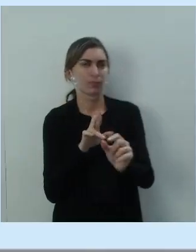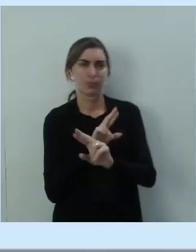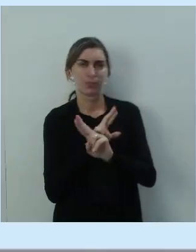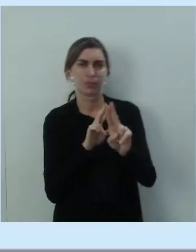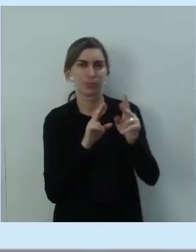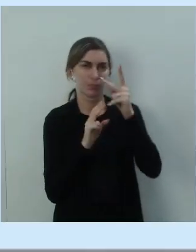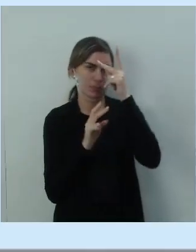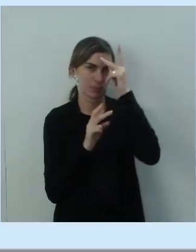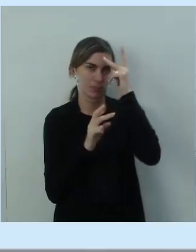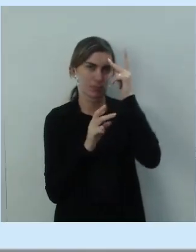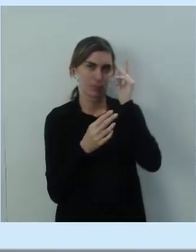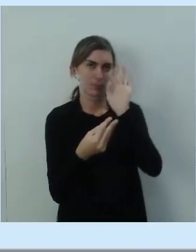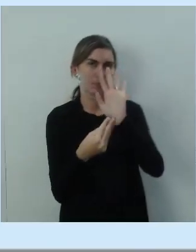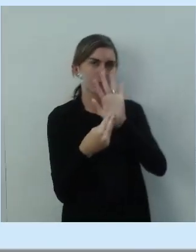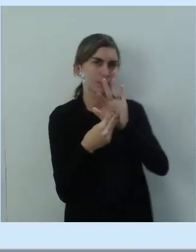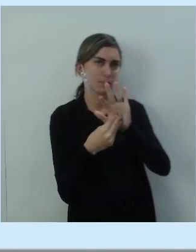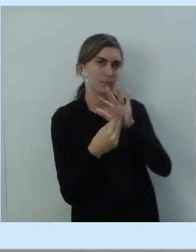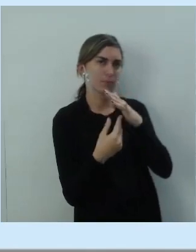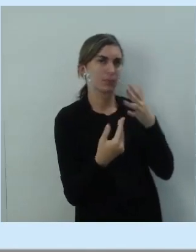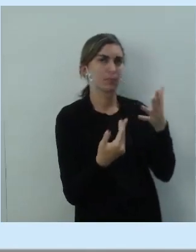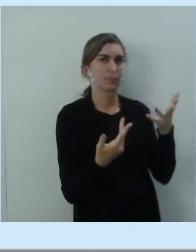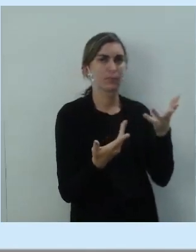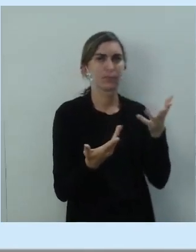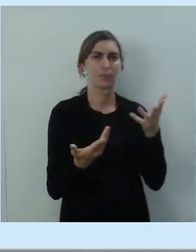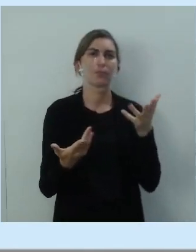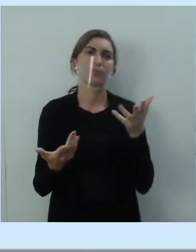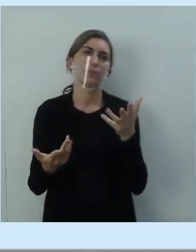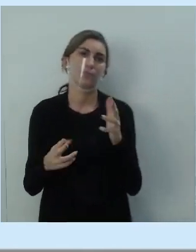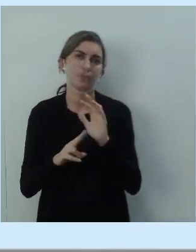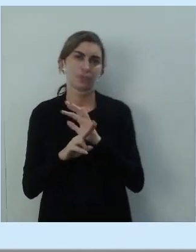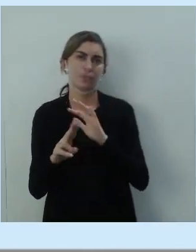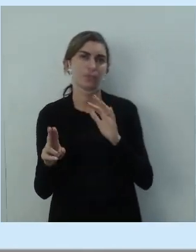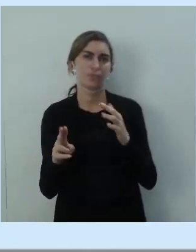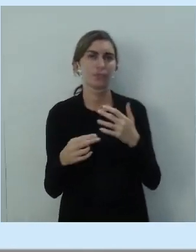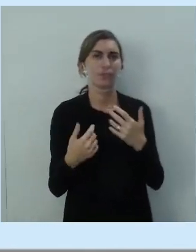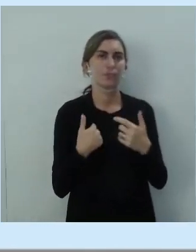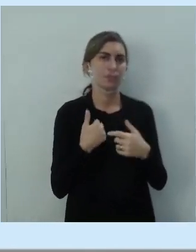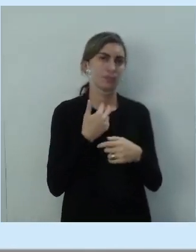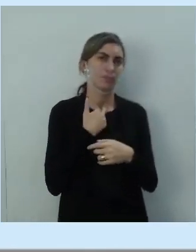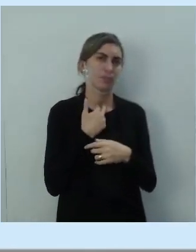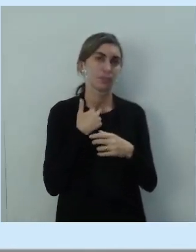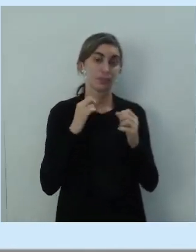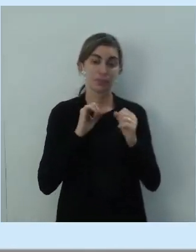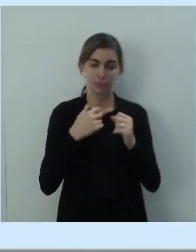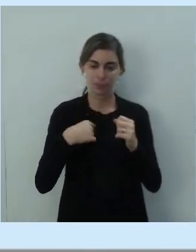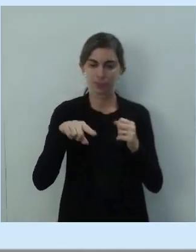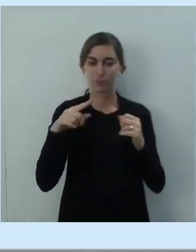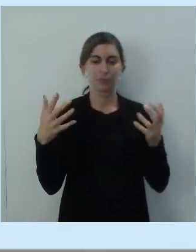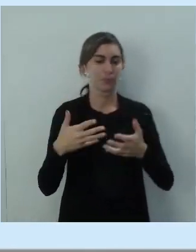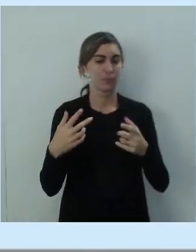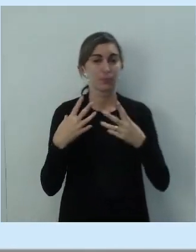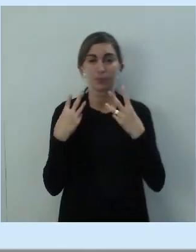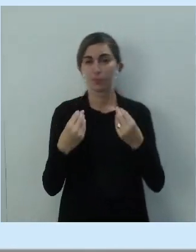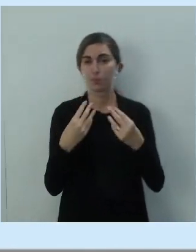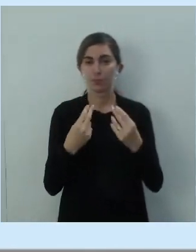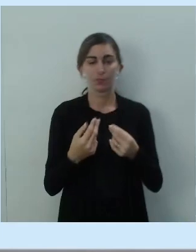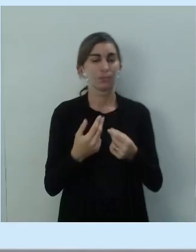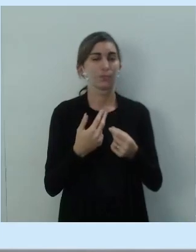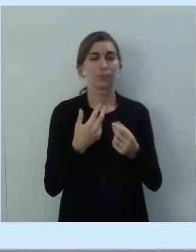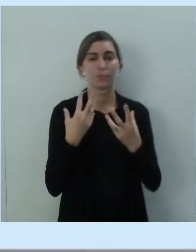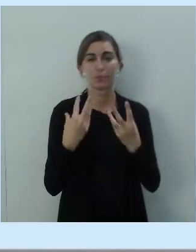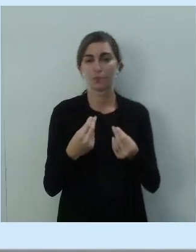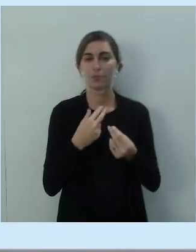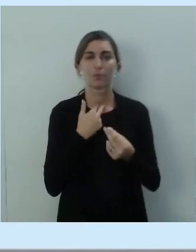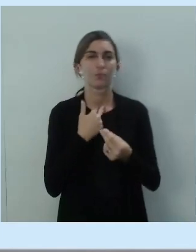can't go now. I'm super busy. Eu não posso ir agora porque eu estou bastante ou muito